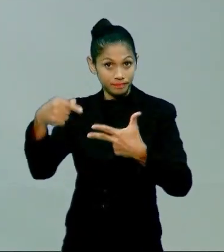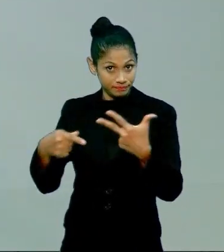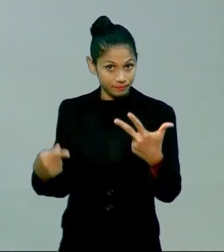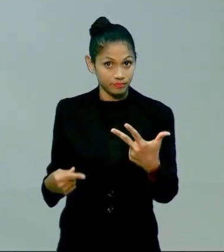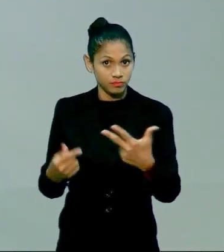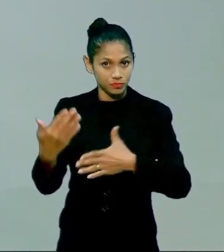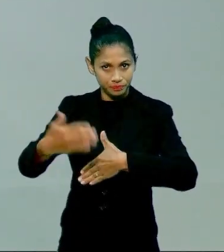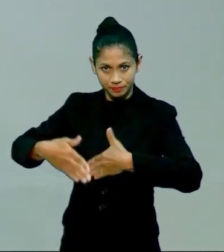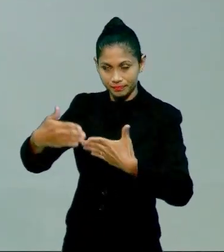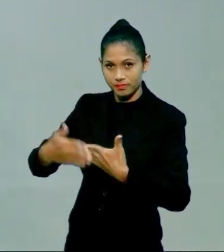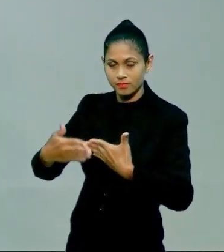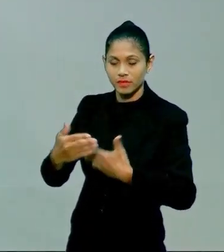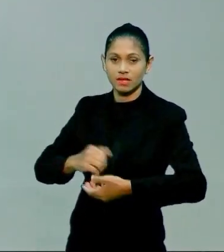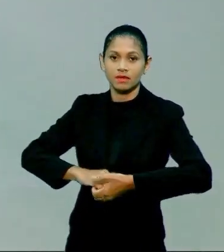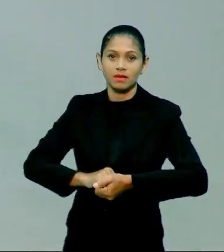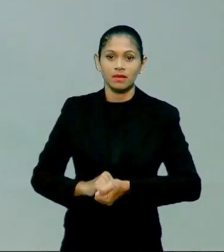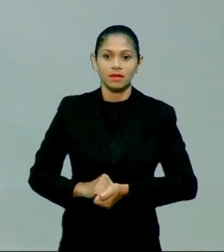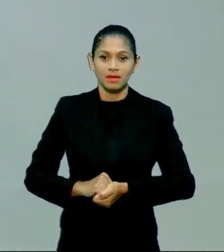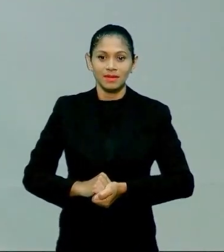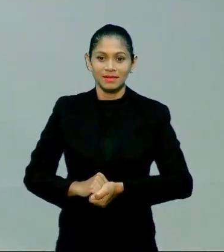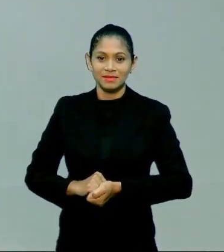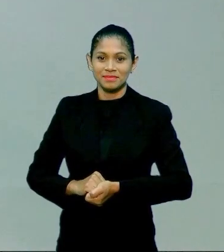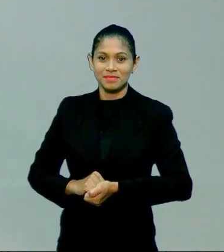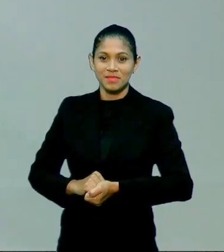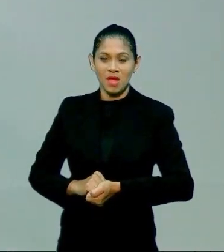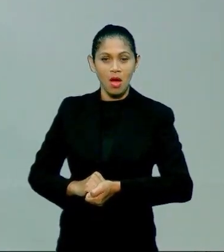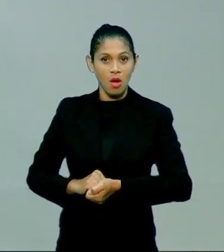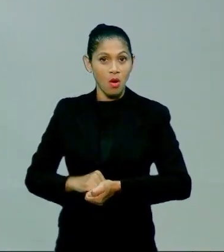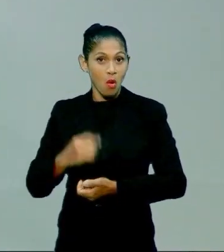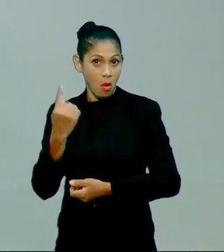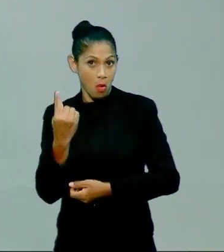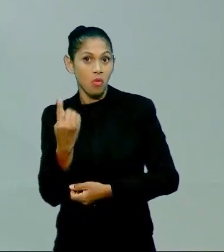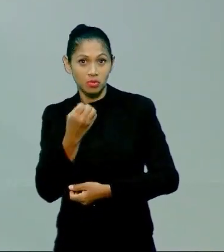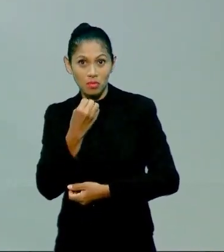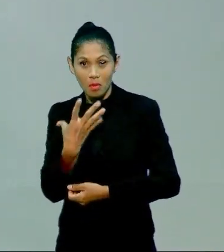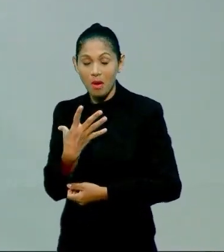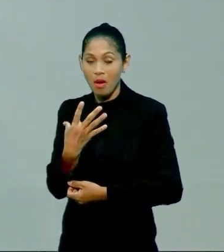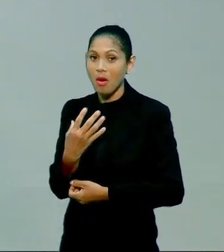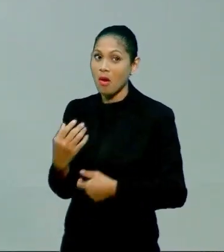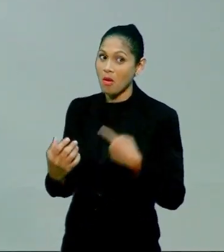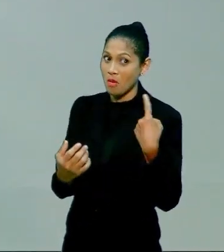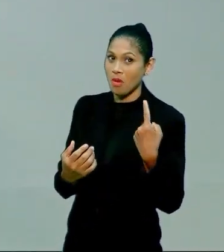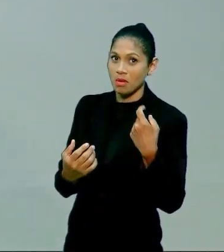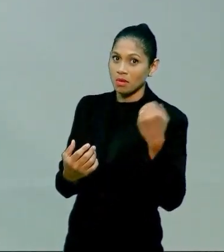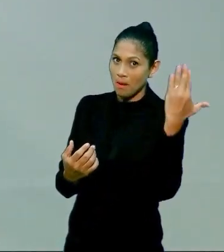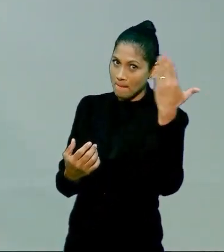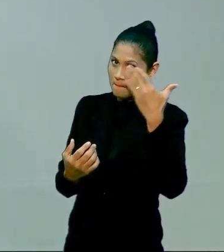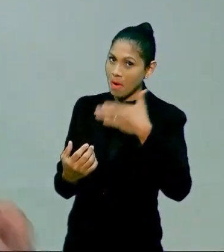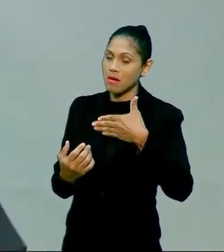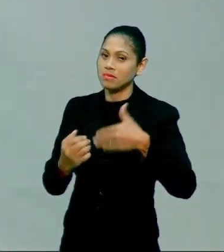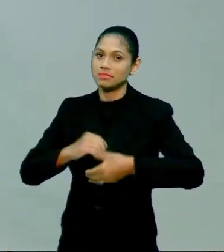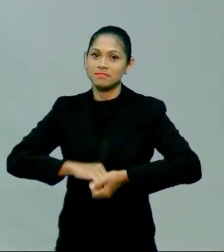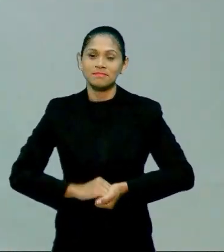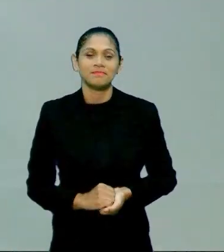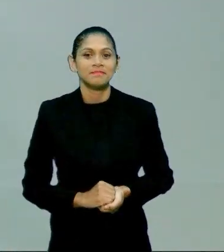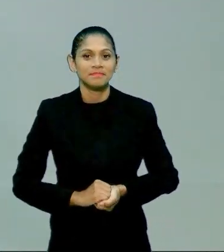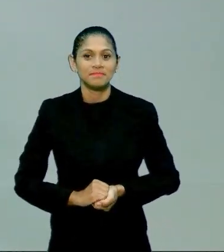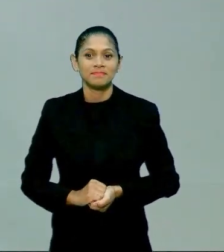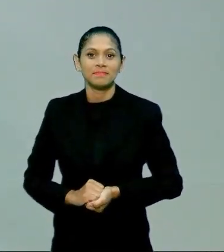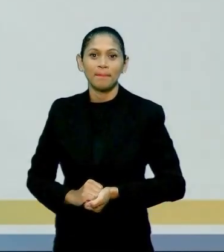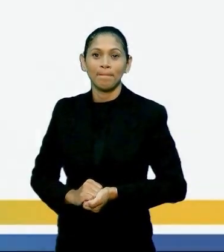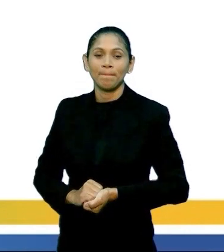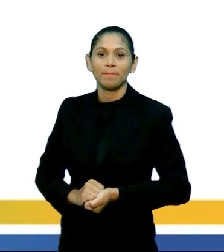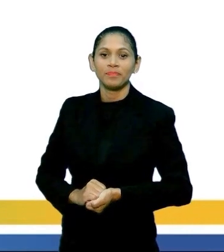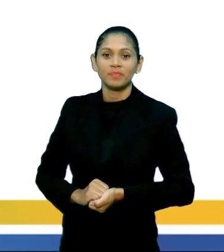Então que a força esteja com vocês! Não, esse aqui que é do bem, esse aqui é do mal. Então vamos lá, foca na aula, deixa eu ver se eu consigo me concentrar, mas a cabeça dele é tão legal. Mas é isso, então